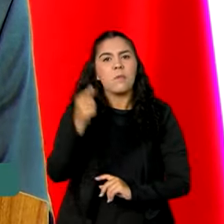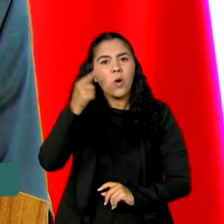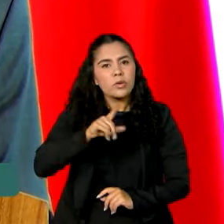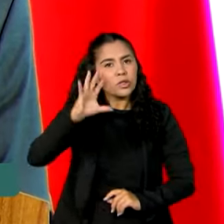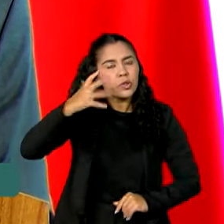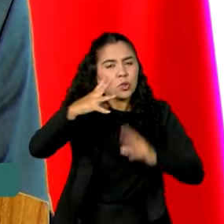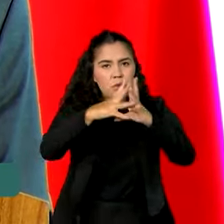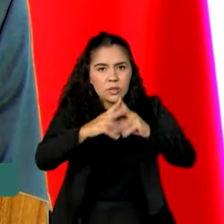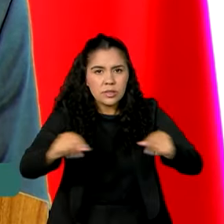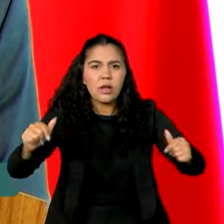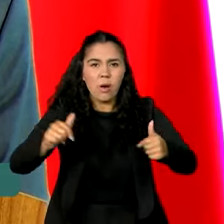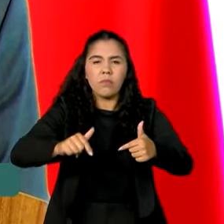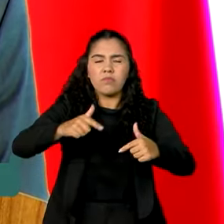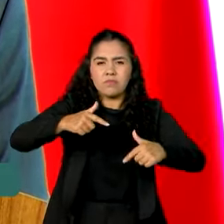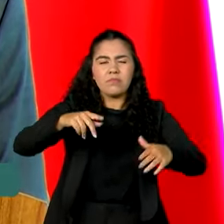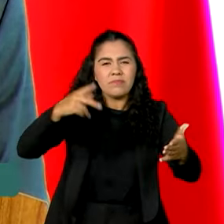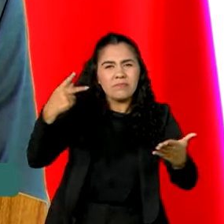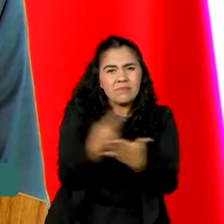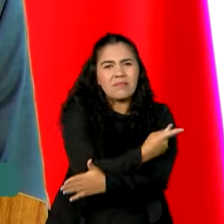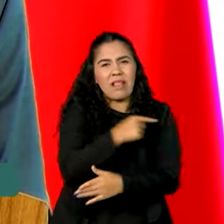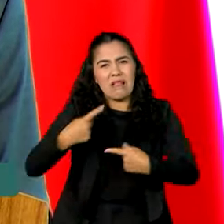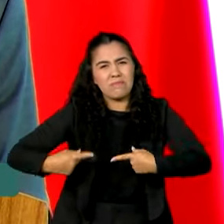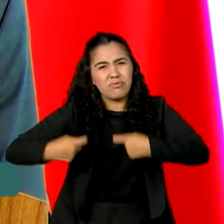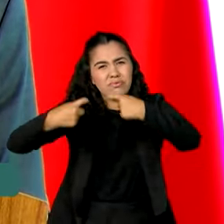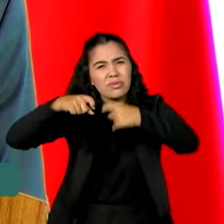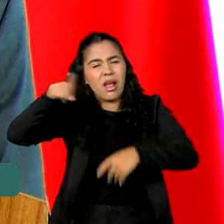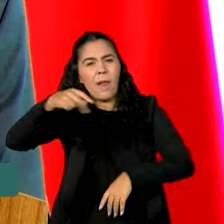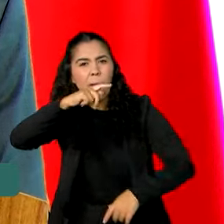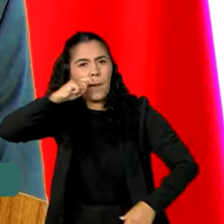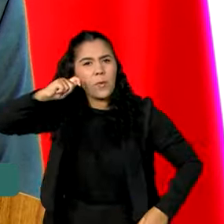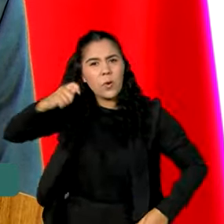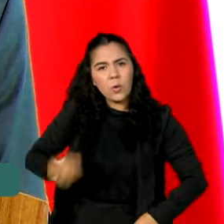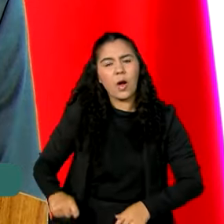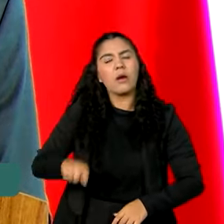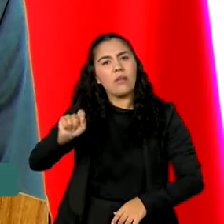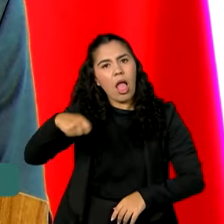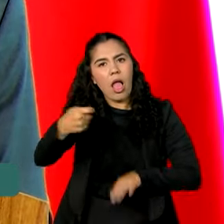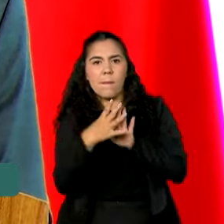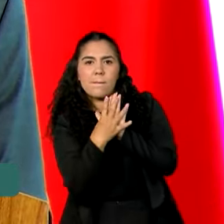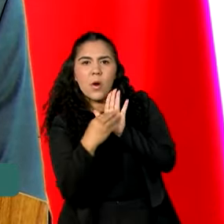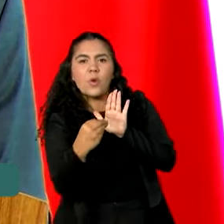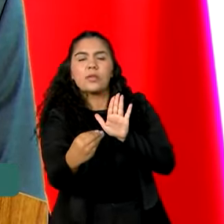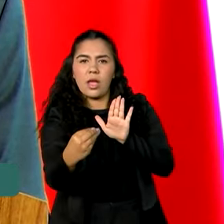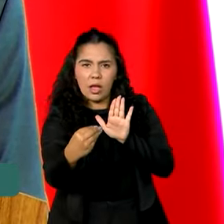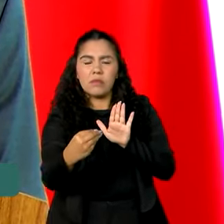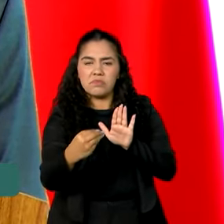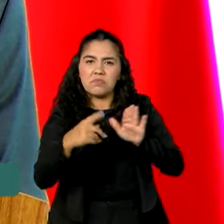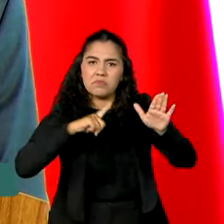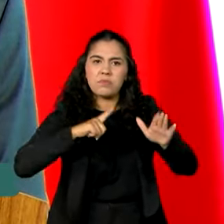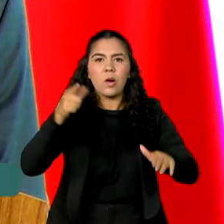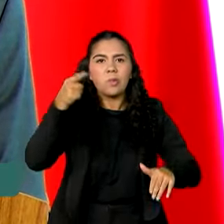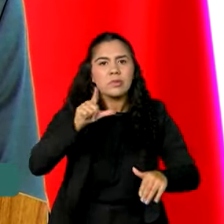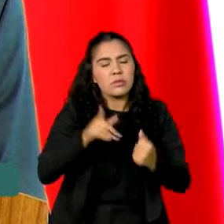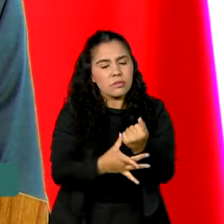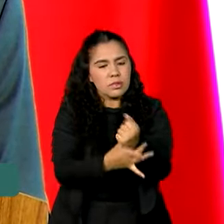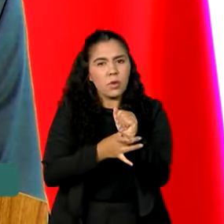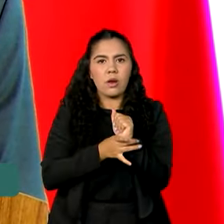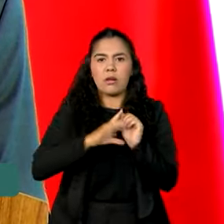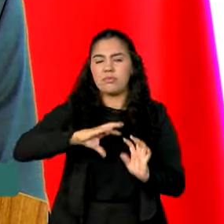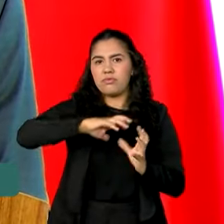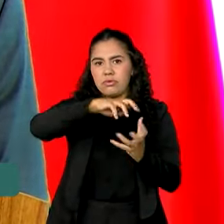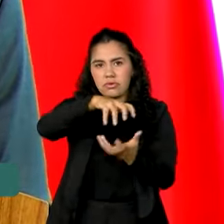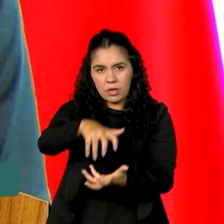para a crise na Ucrânia são exemplos da convergência de visões em matéria de segurança internacional.